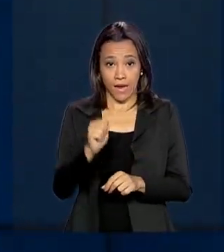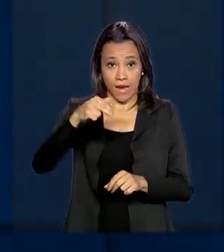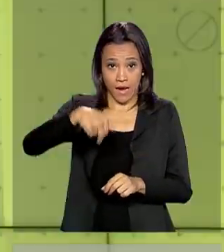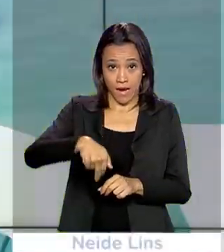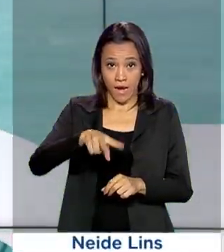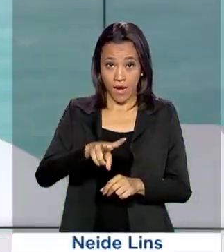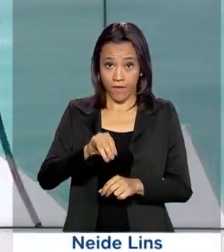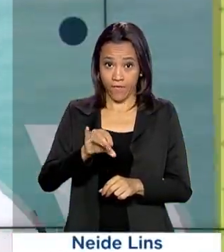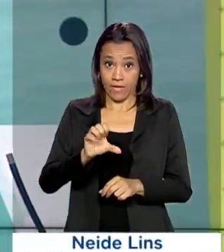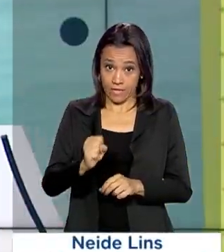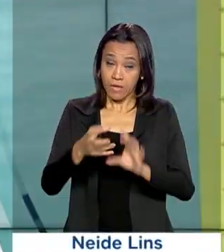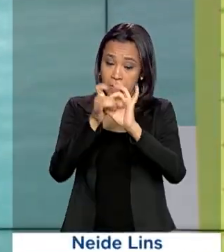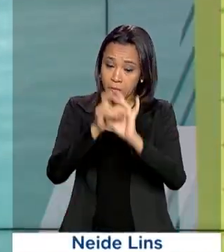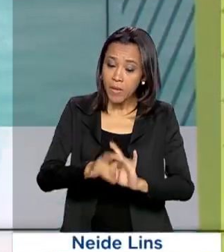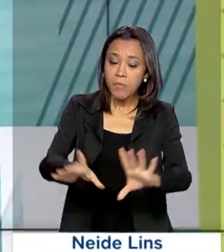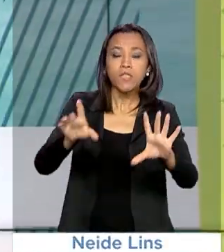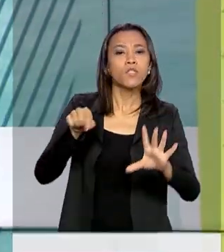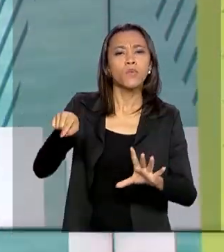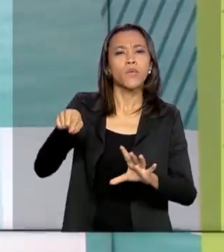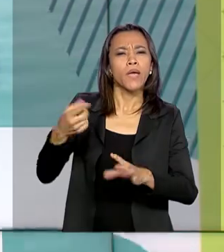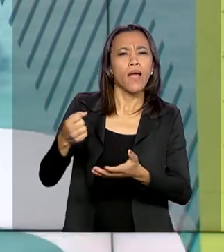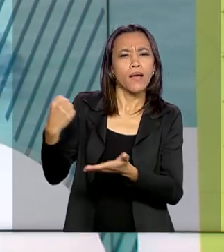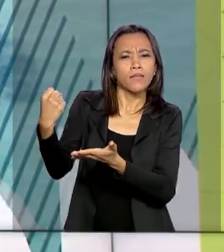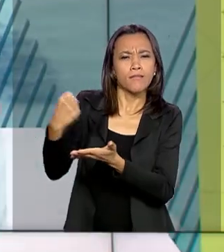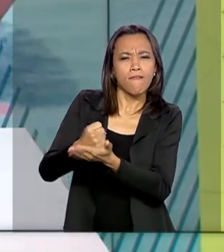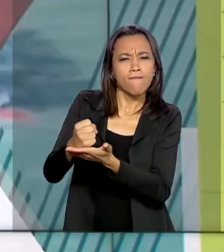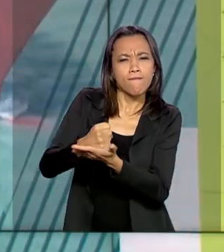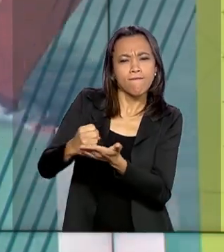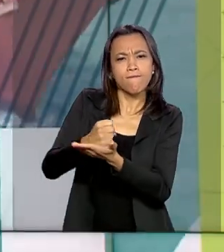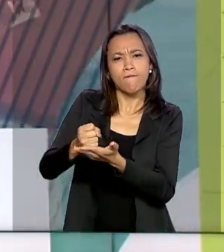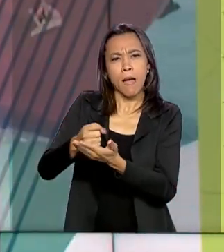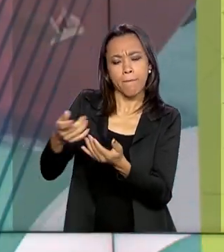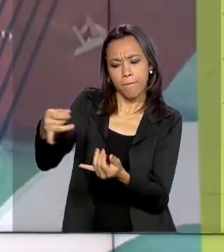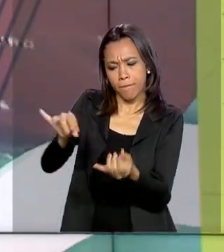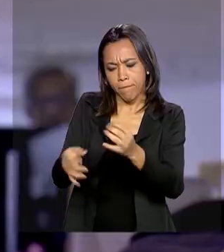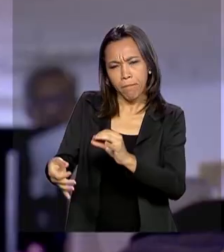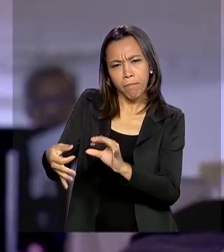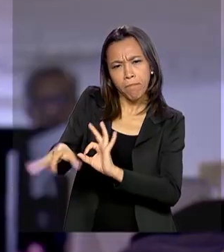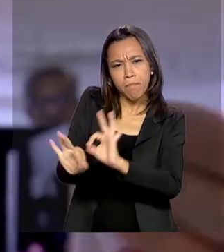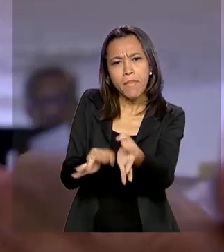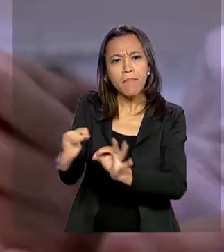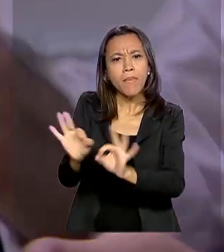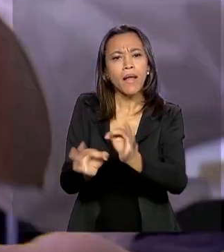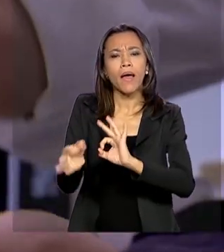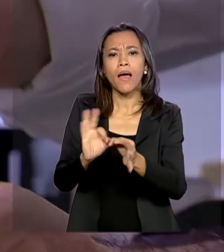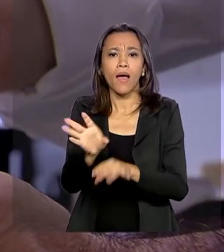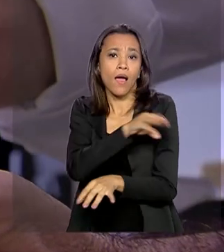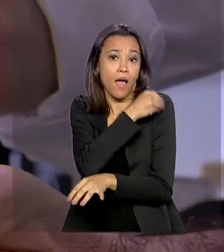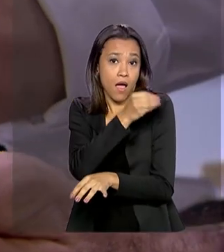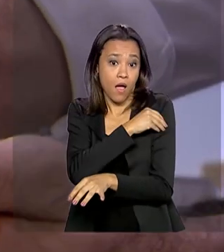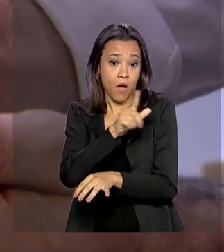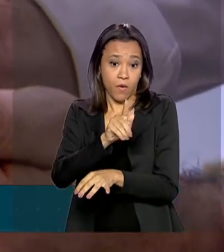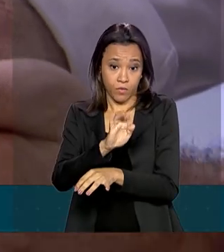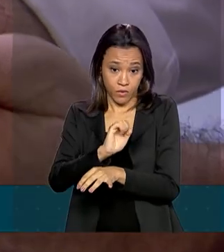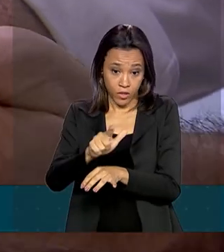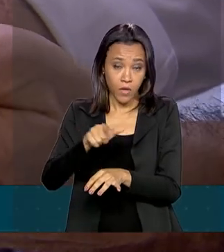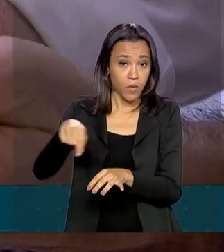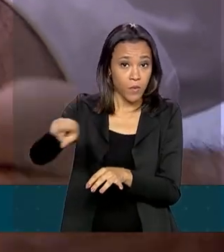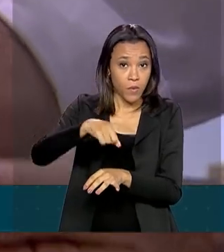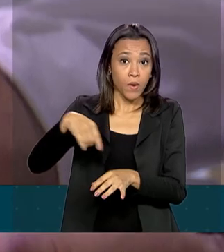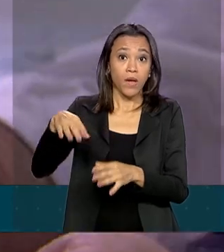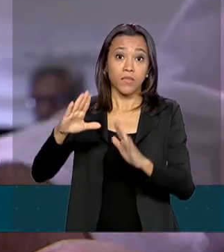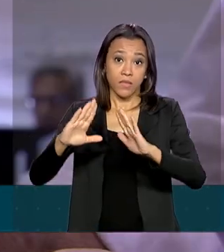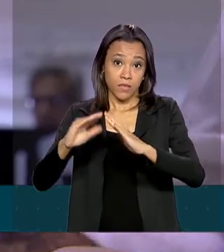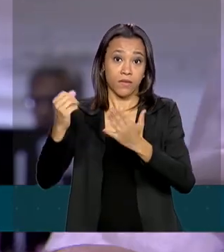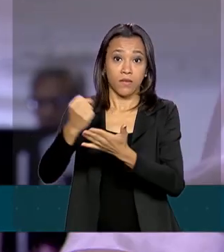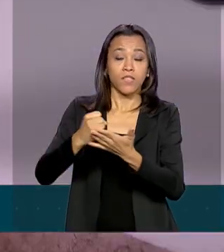as farmácias de manipulação a prepararem e venderem álcool gel. Com essa medida, a Anvisa pretende ampliar o acesso da